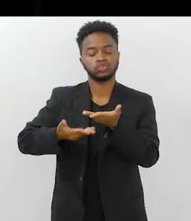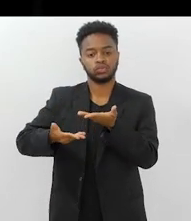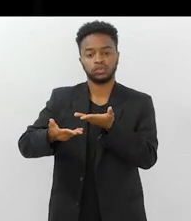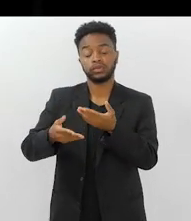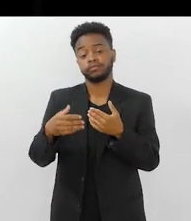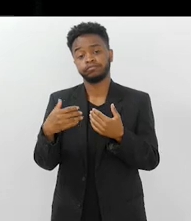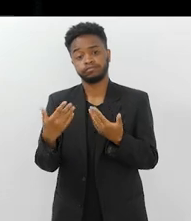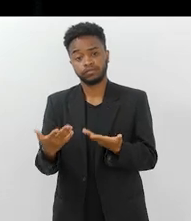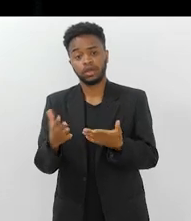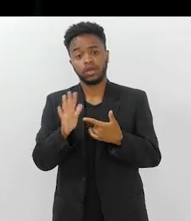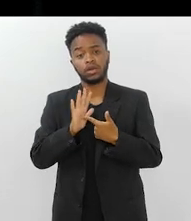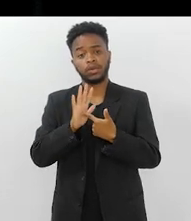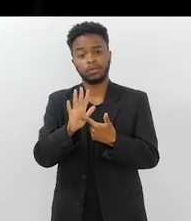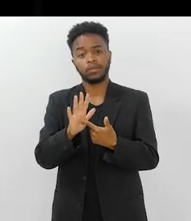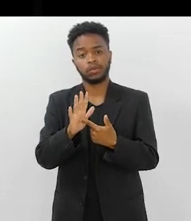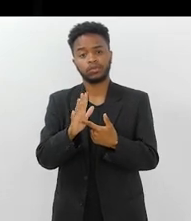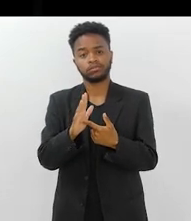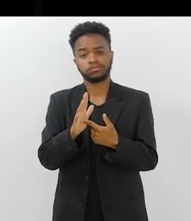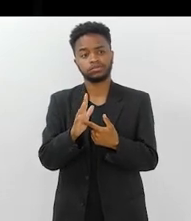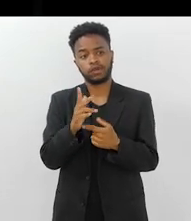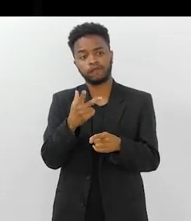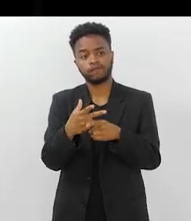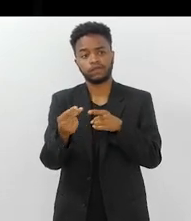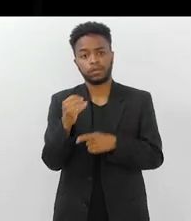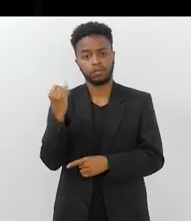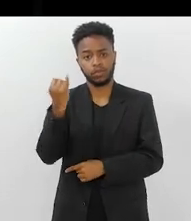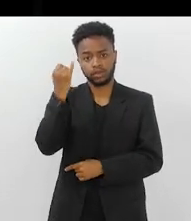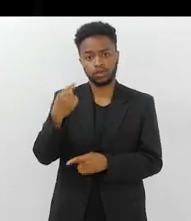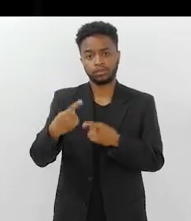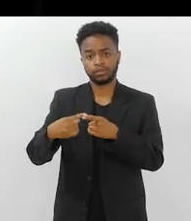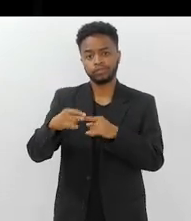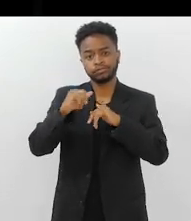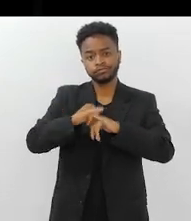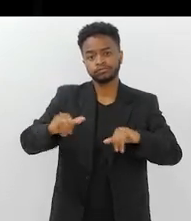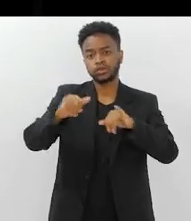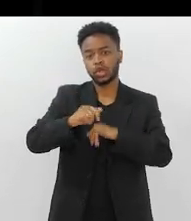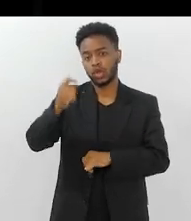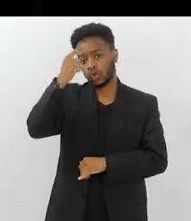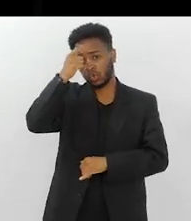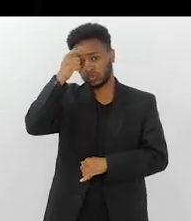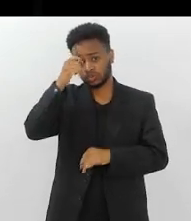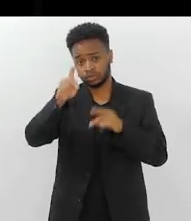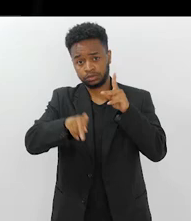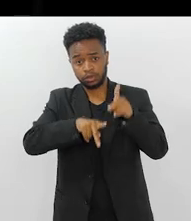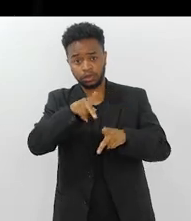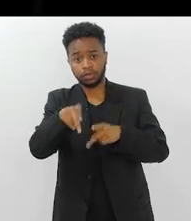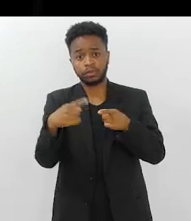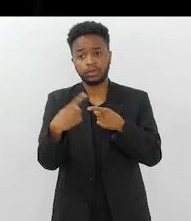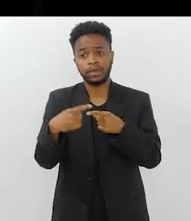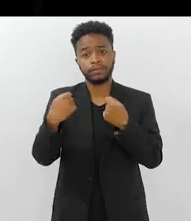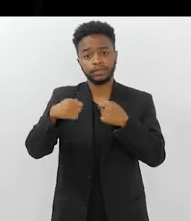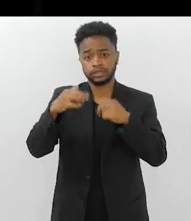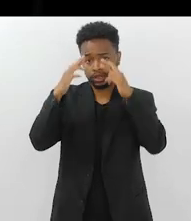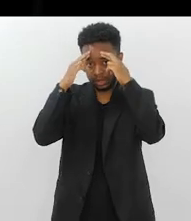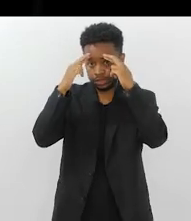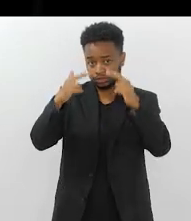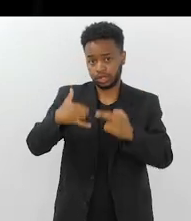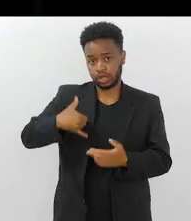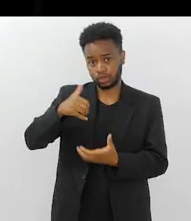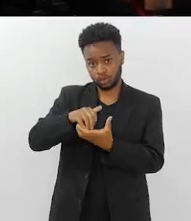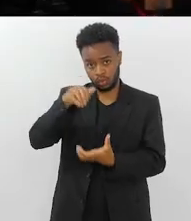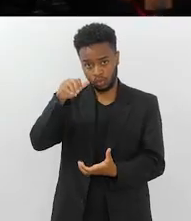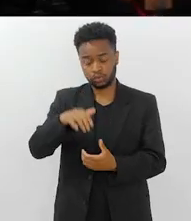Isso vai trazer um ganho muito importante, né? A conscientização da população do respeito que precisa ter com os idosos